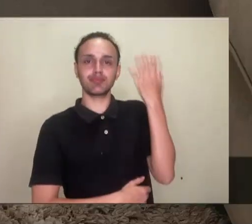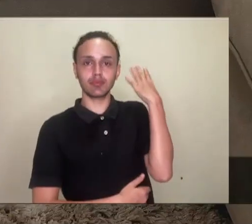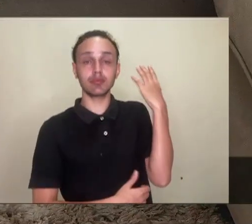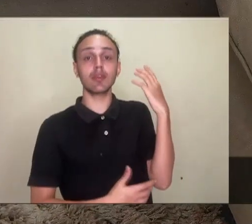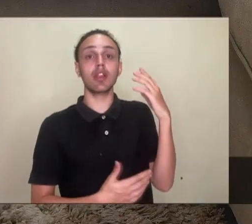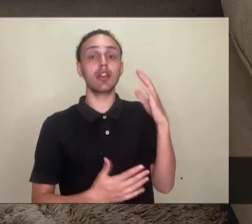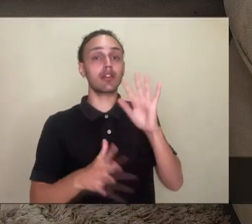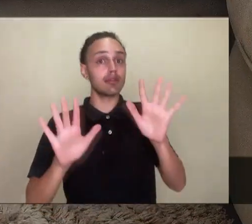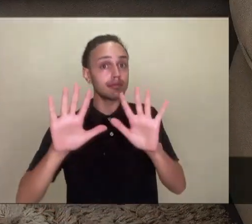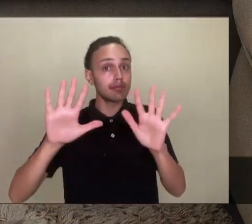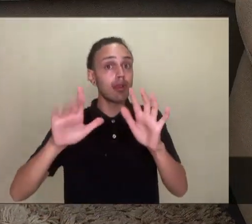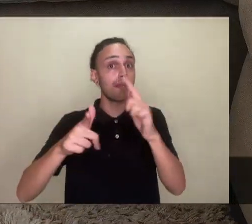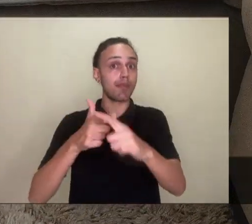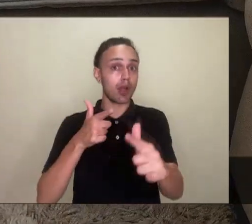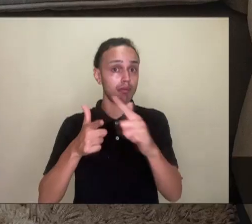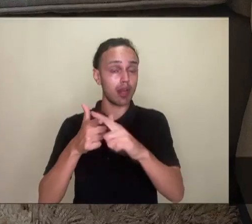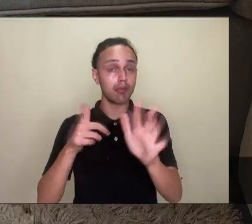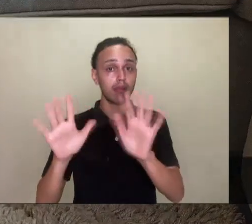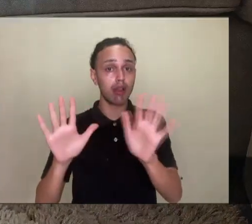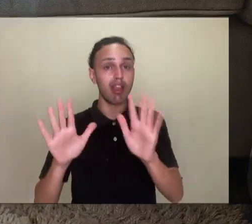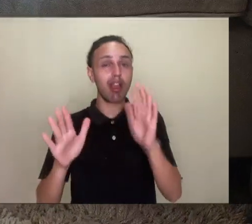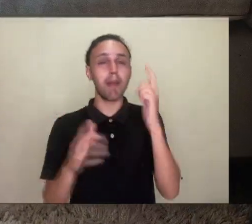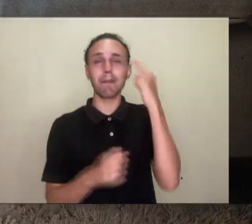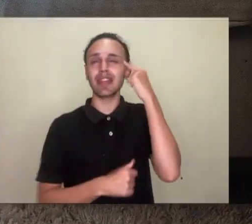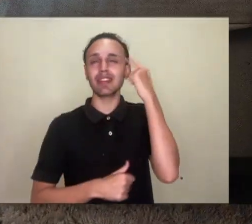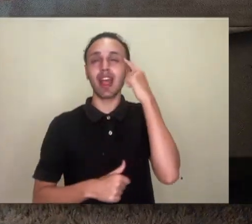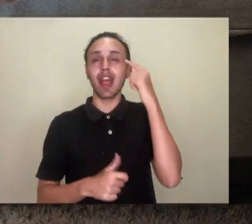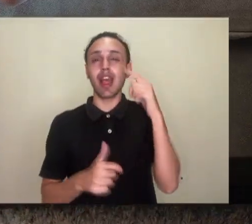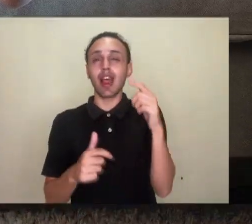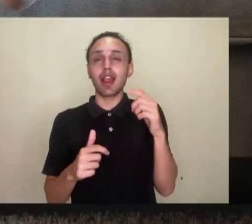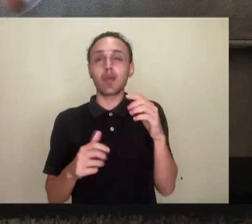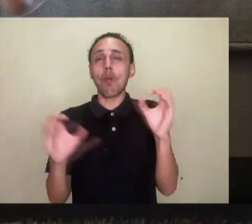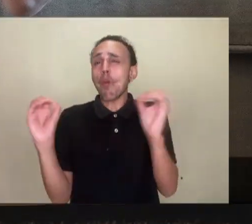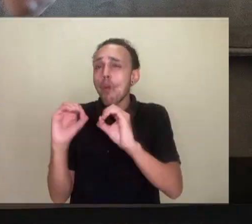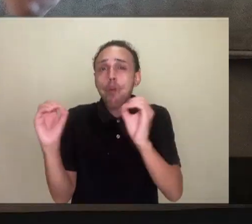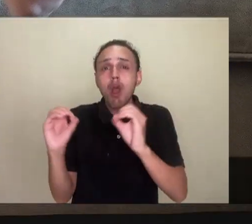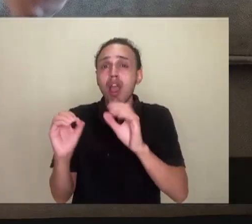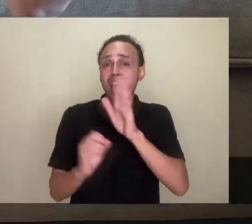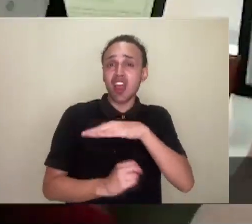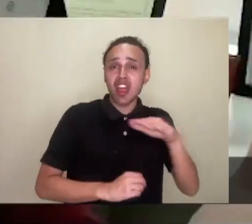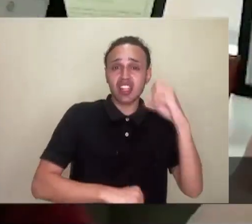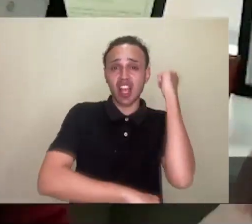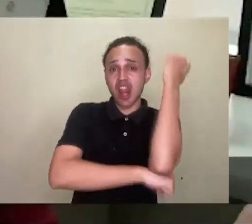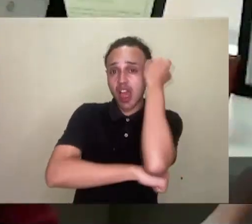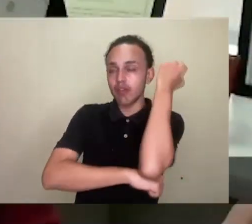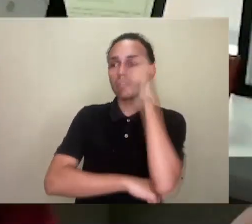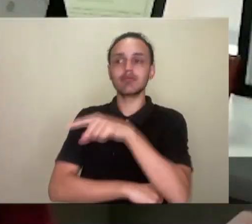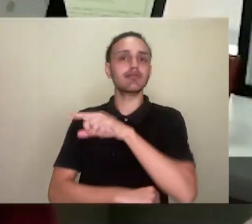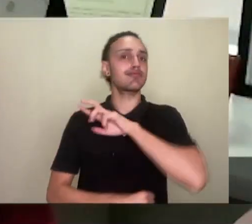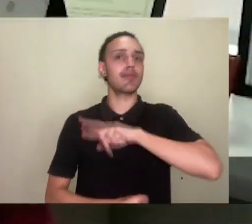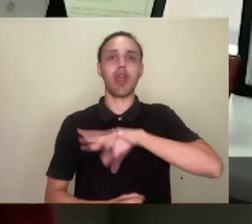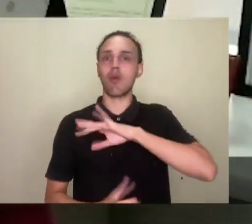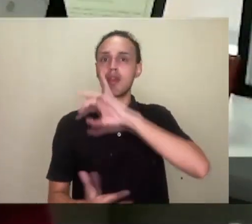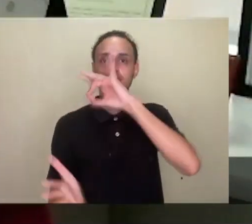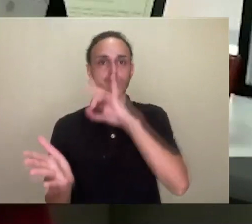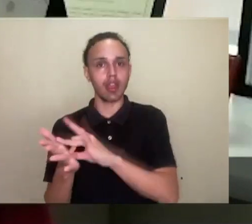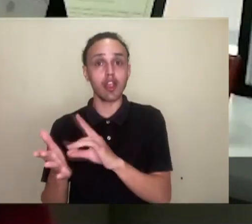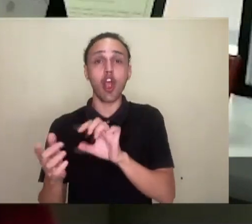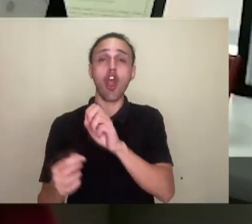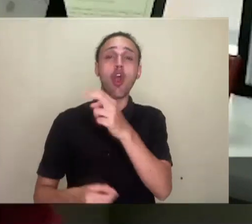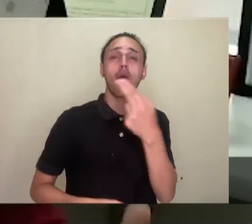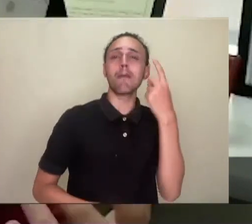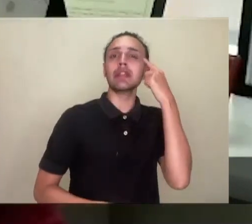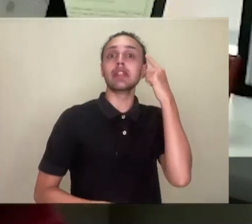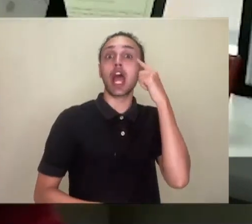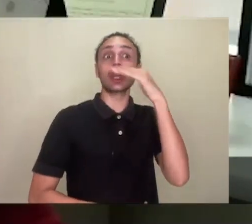passar. Então os dois exageros são problemáticos. Você achar que nenhuma criança tem covid grave, isso não é